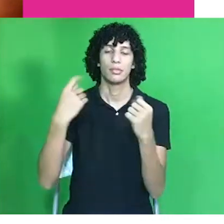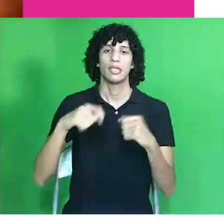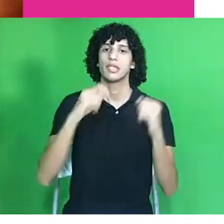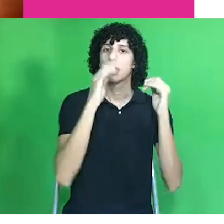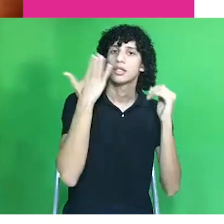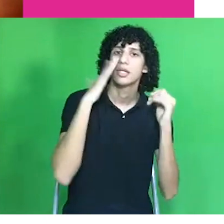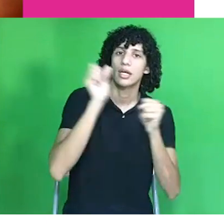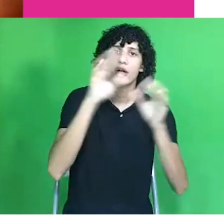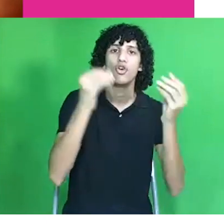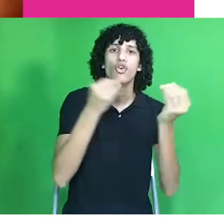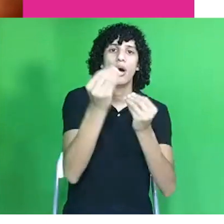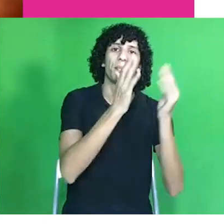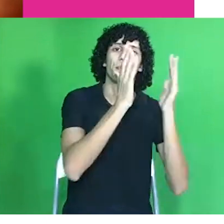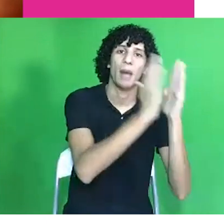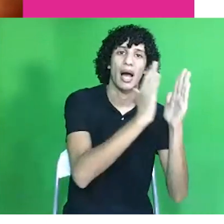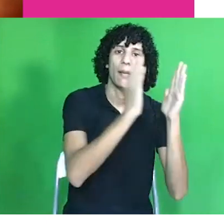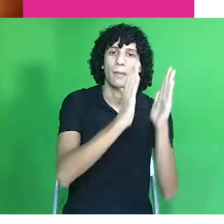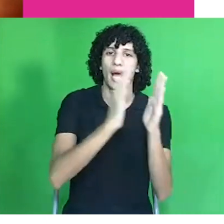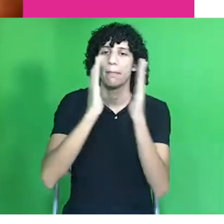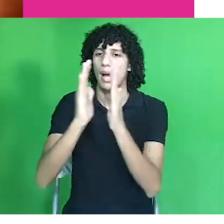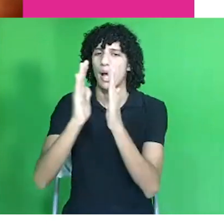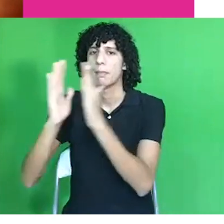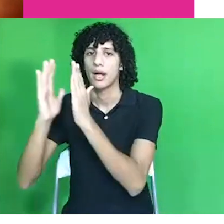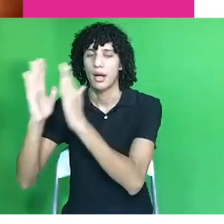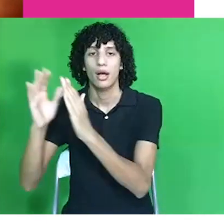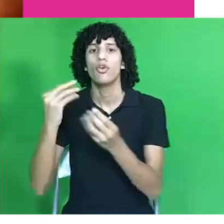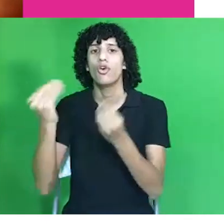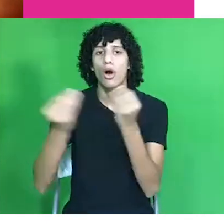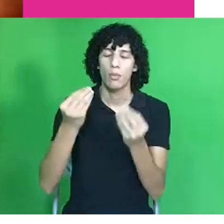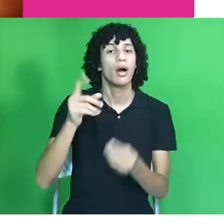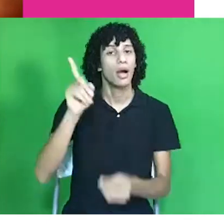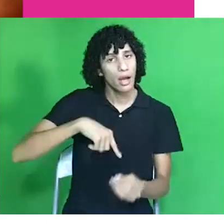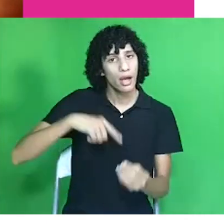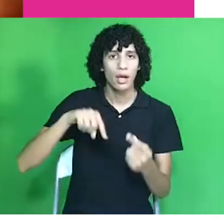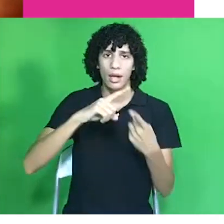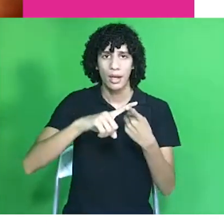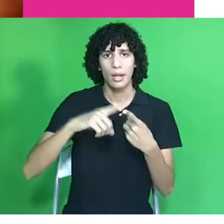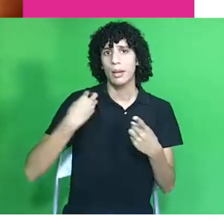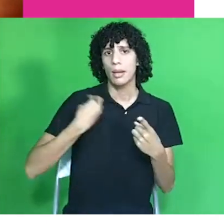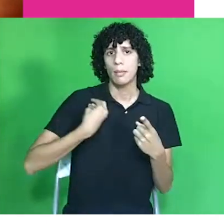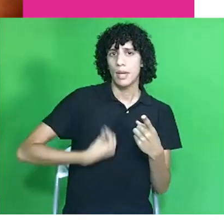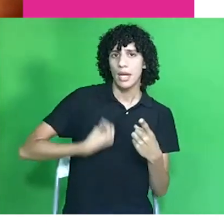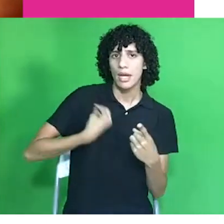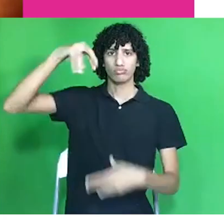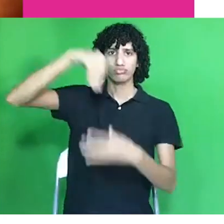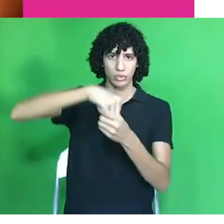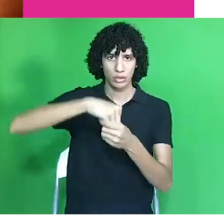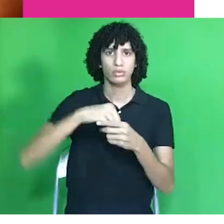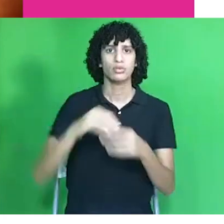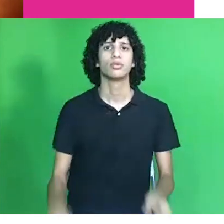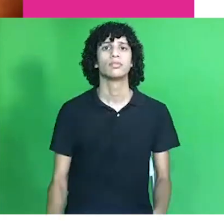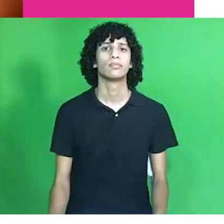esse processo. E a gente está falando de presença de artistas negros na cena,